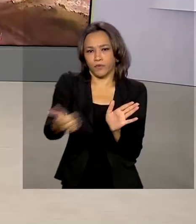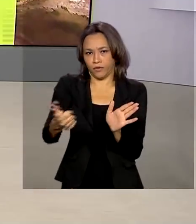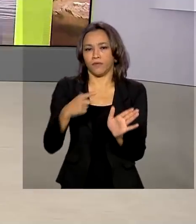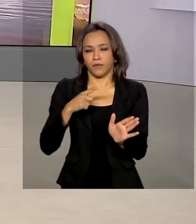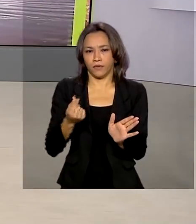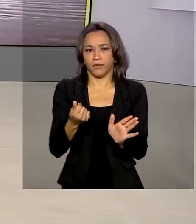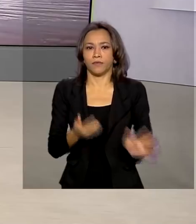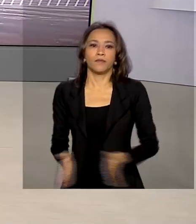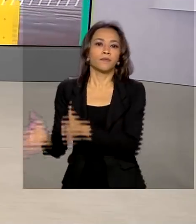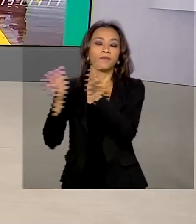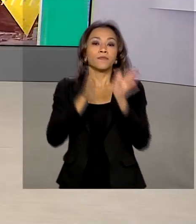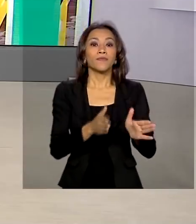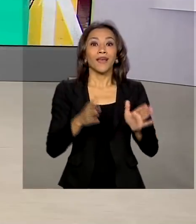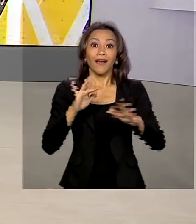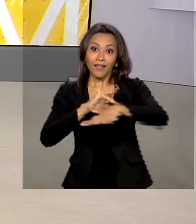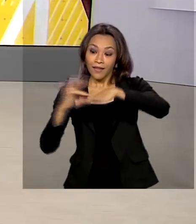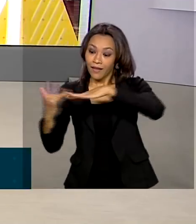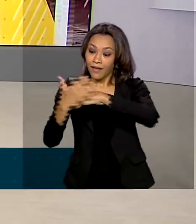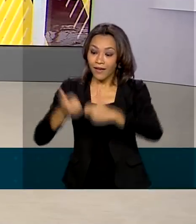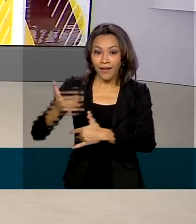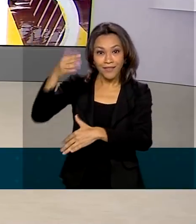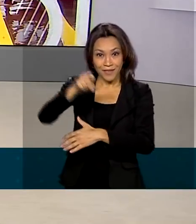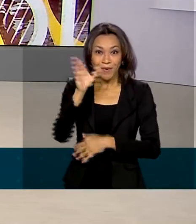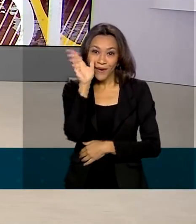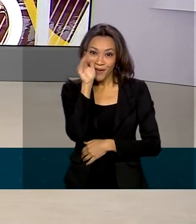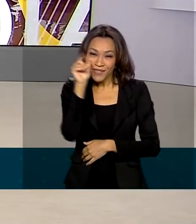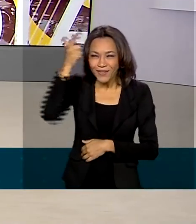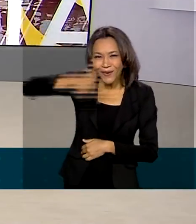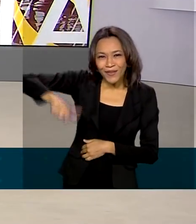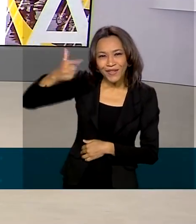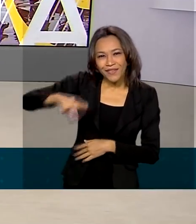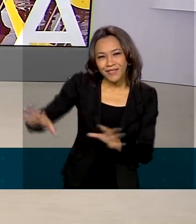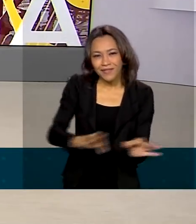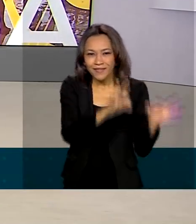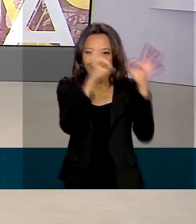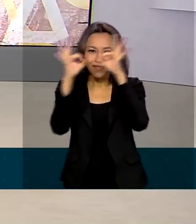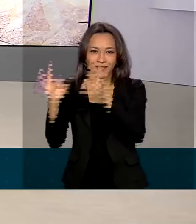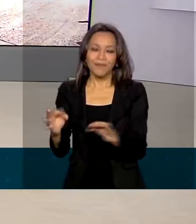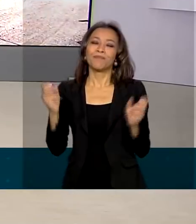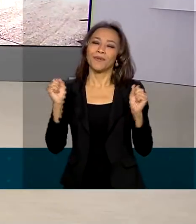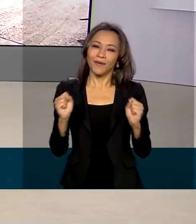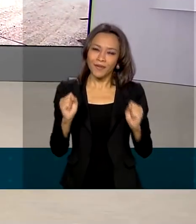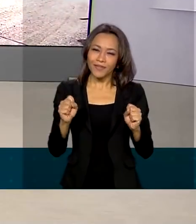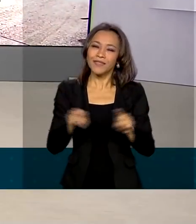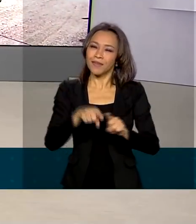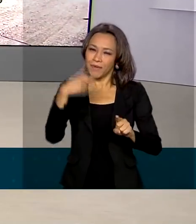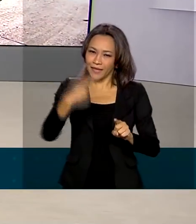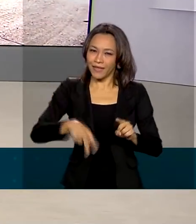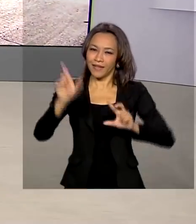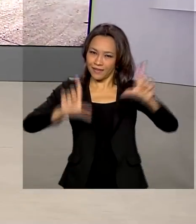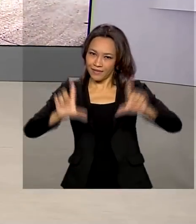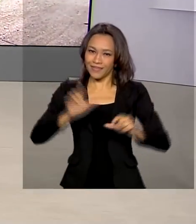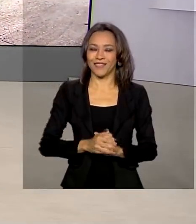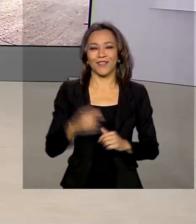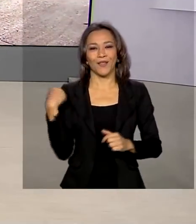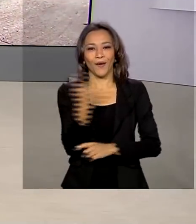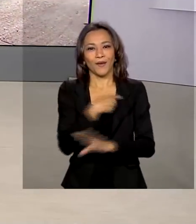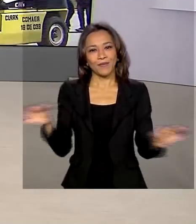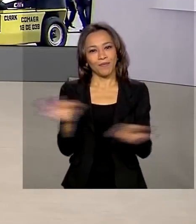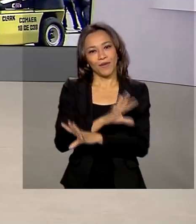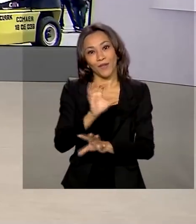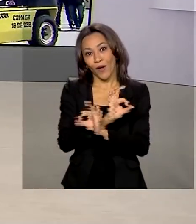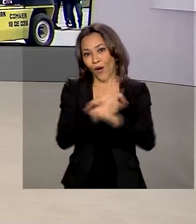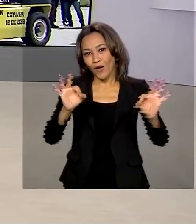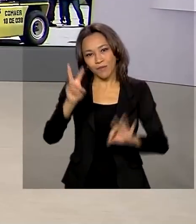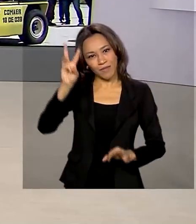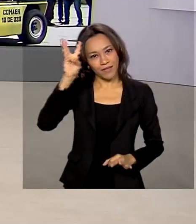Nas nossas redes sociais, você pode rever as reportagens de hoje e também a nossa programação, viu? O Brasil em Dia fica por aqui. Ótima